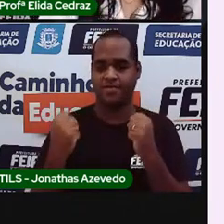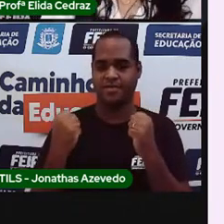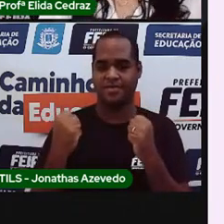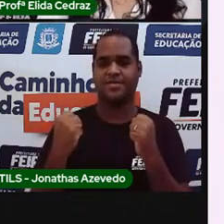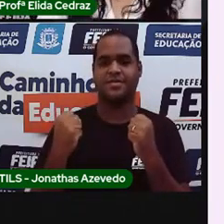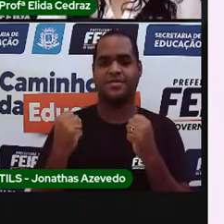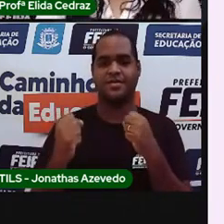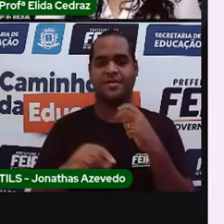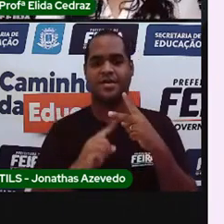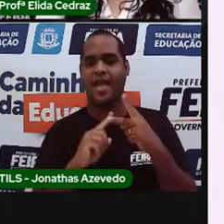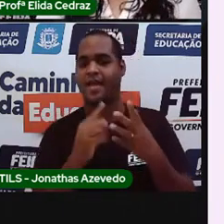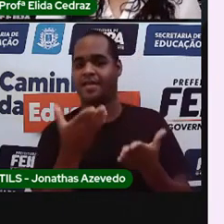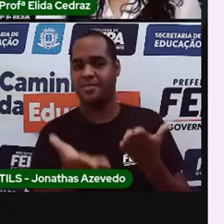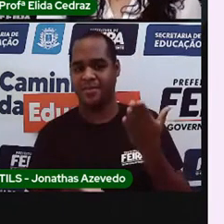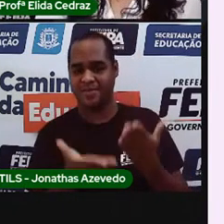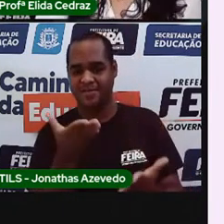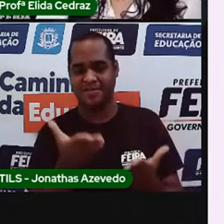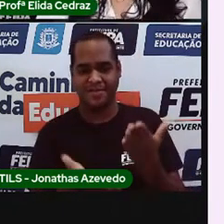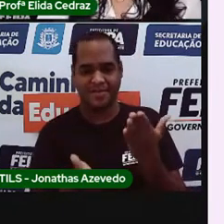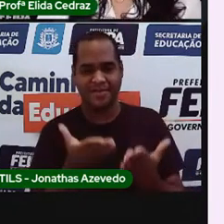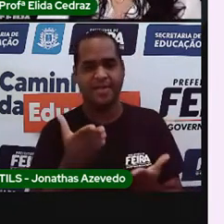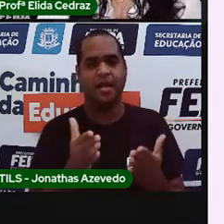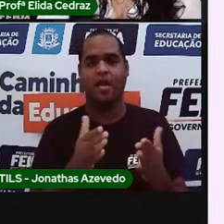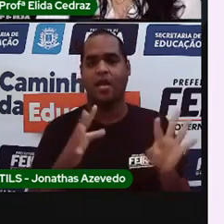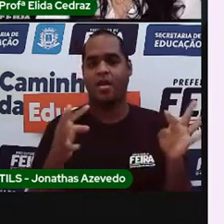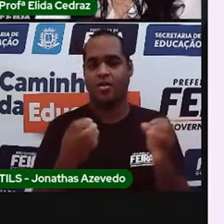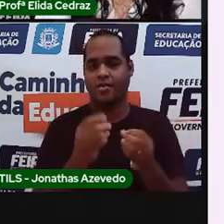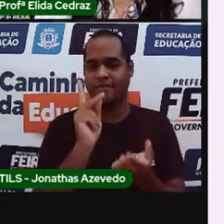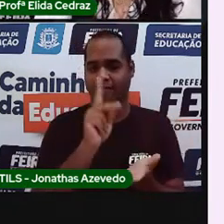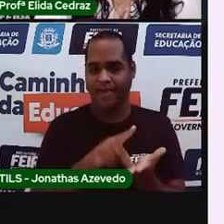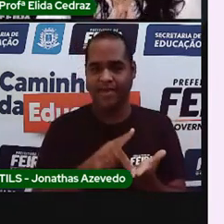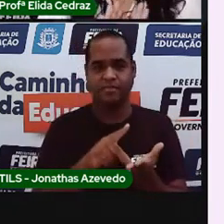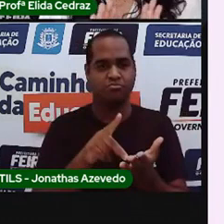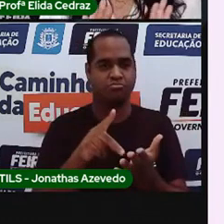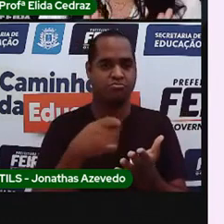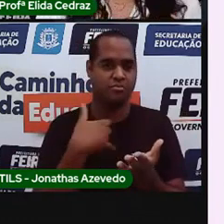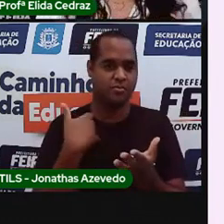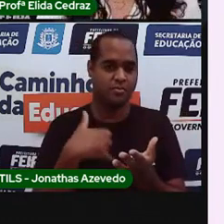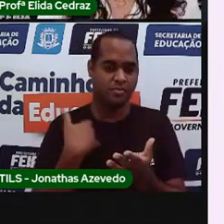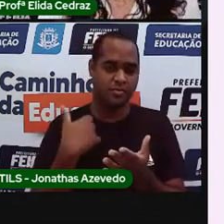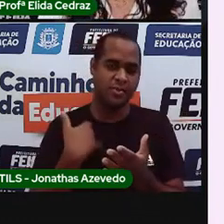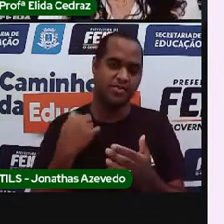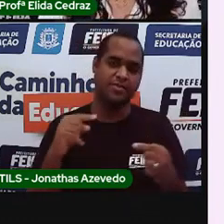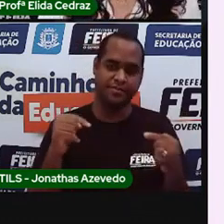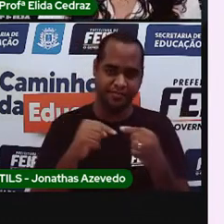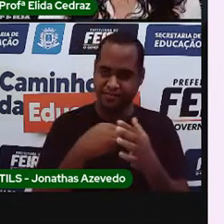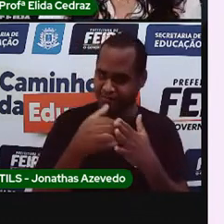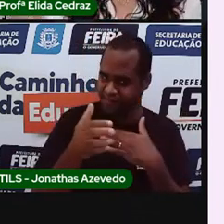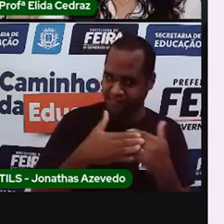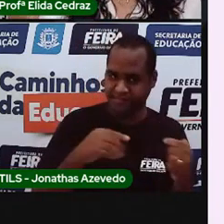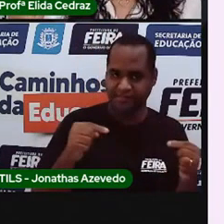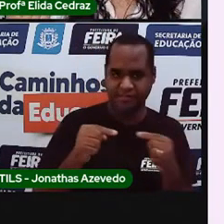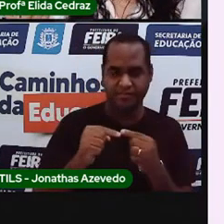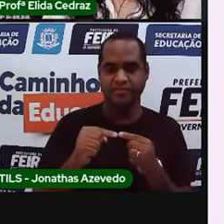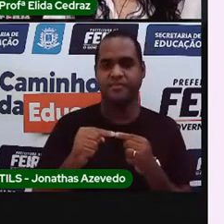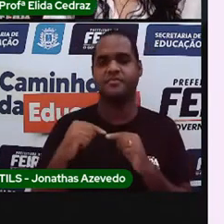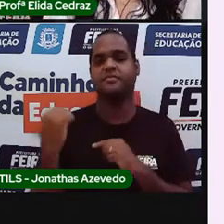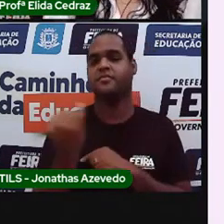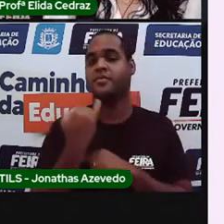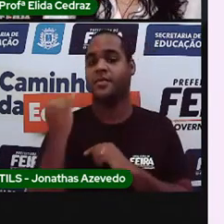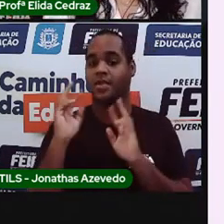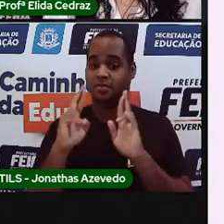força e equilíbrio. Podem ser realizadas em qualquer idade. Mas você tem que